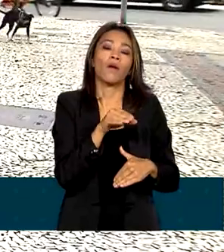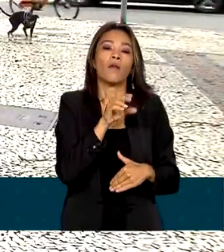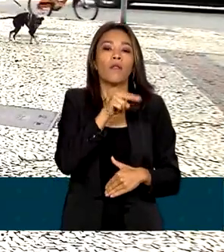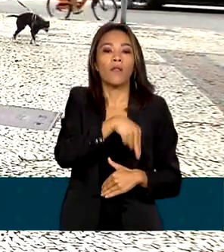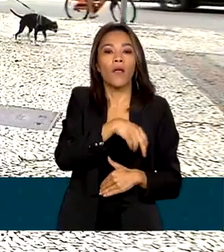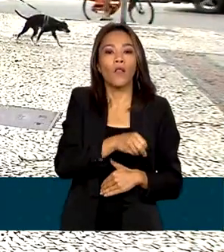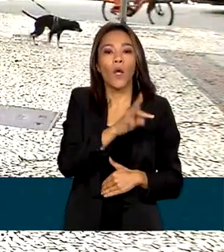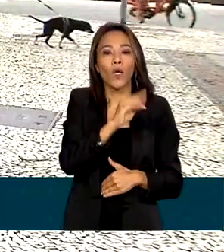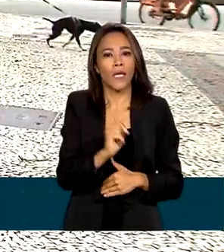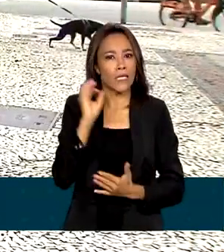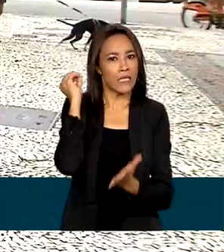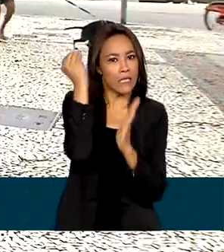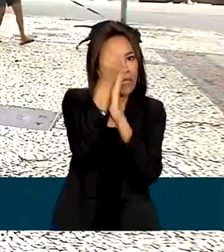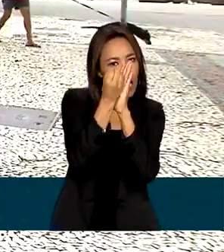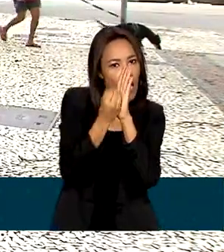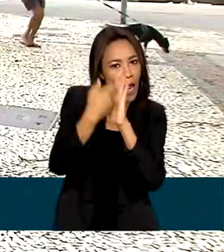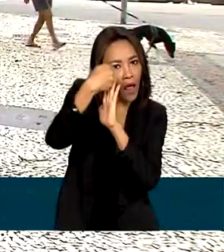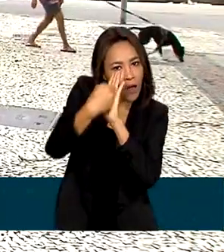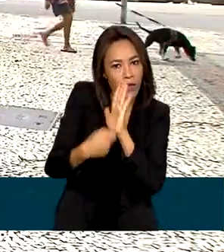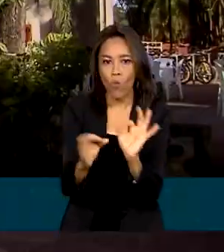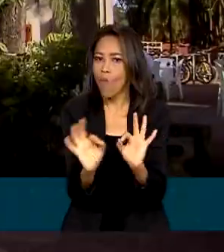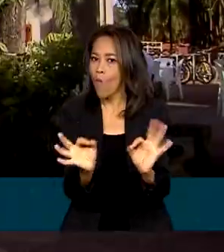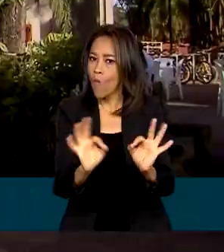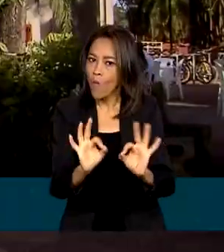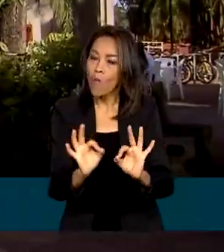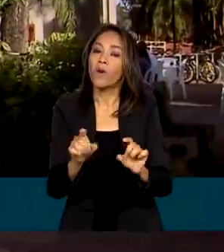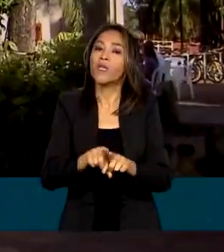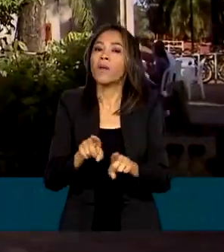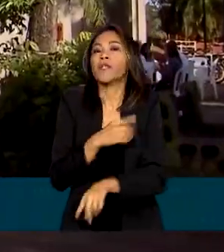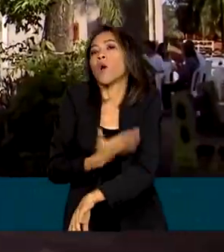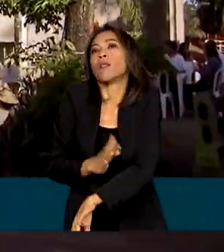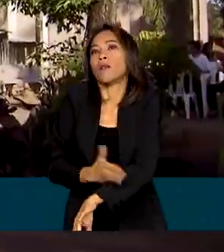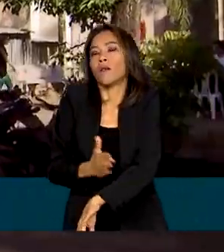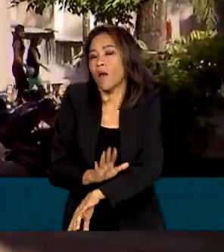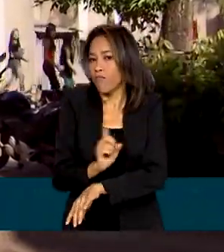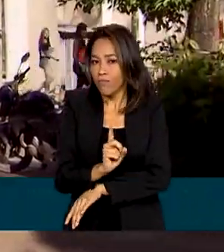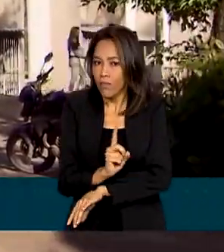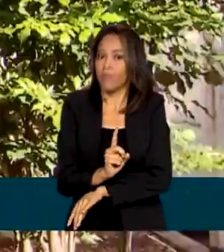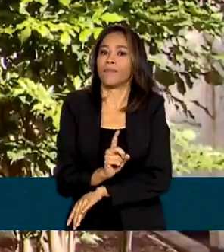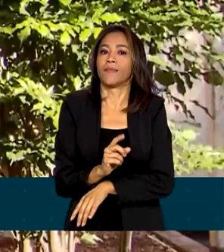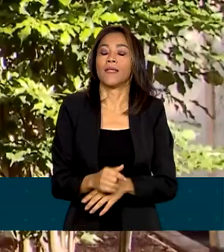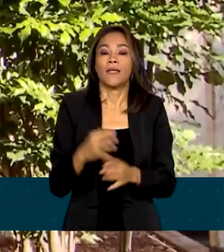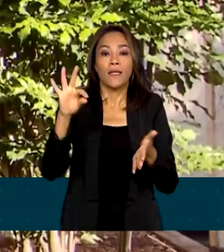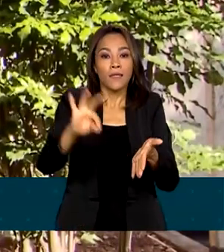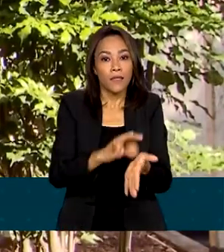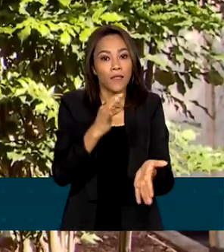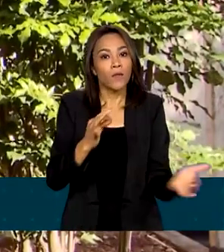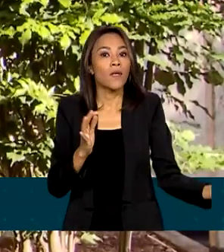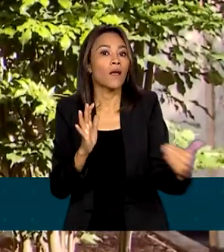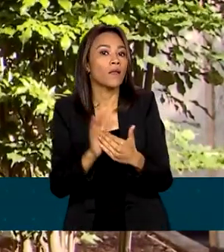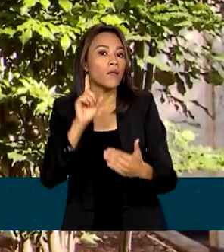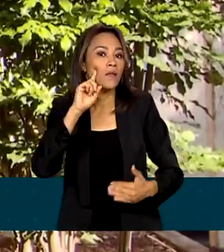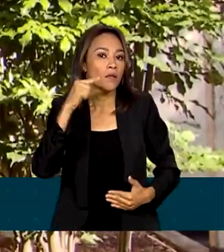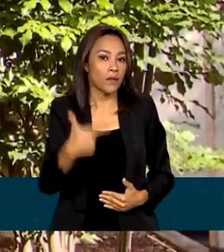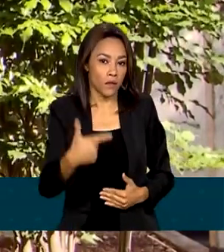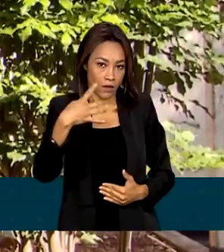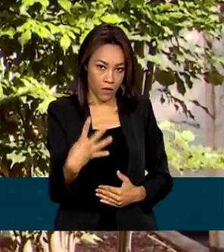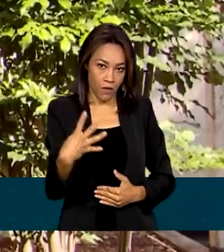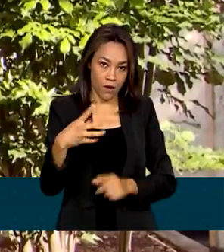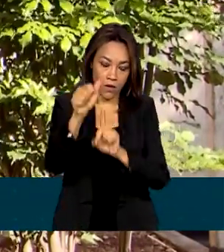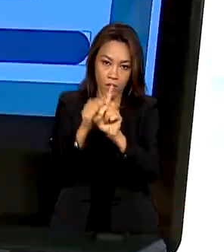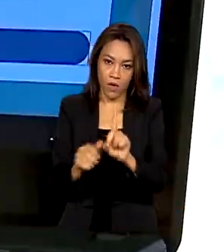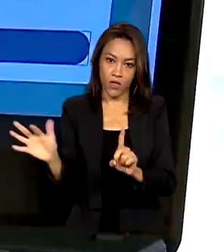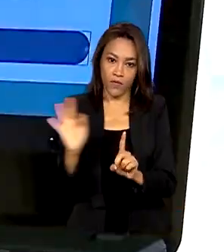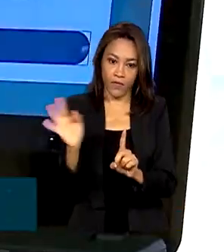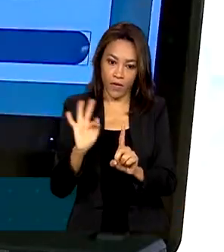zerado a redação e não ter feito a prova na condição de treineiro. As inscrições vão até o dia 24 de fevereiro no portal